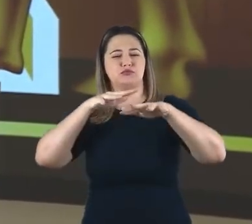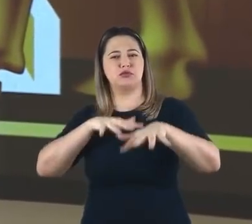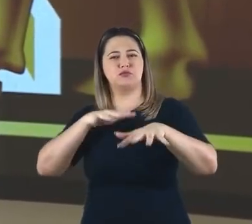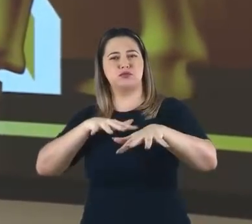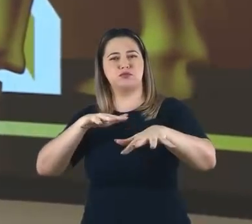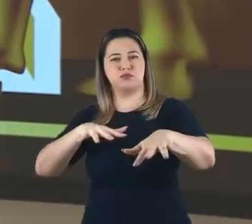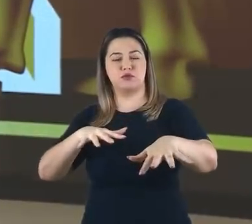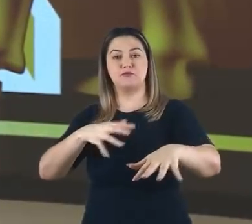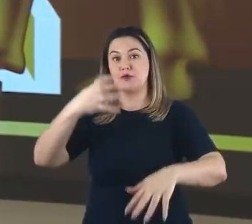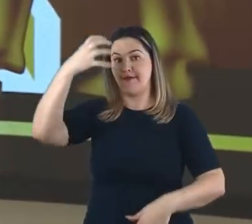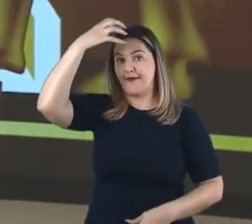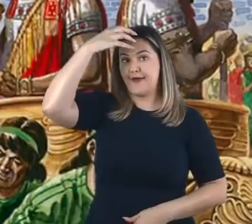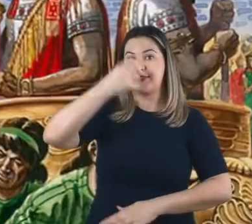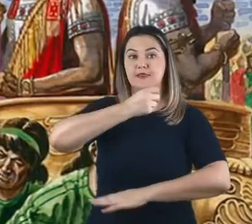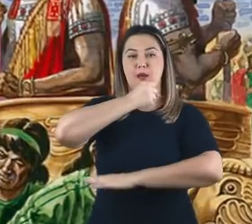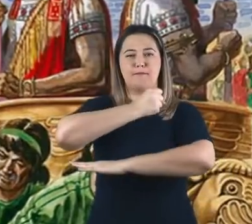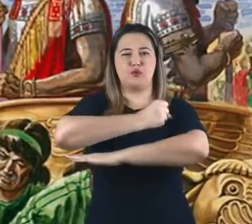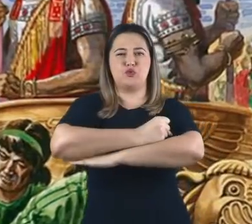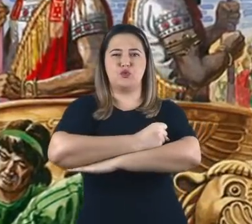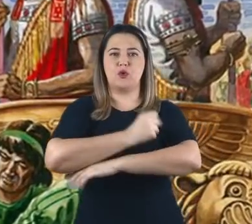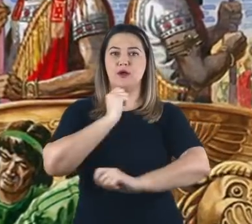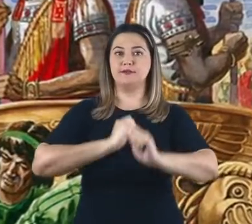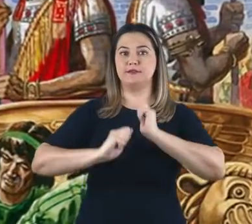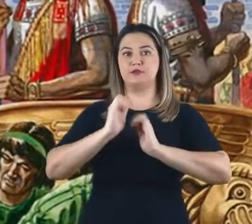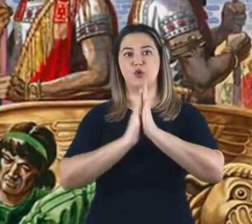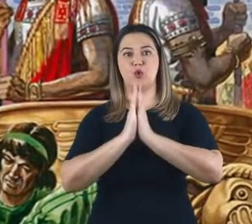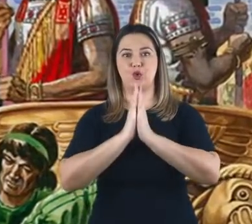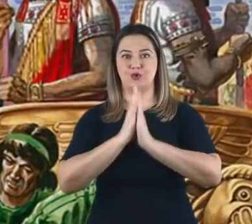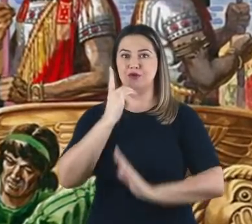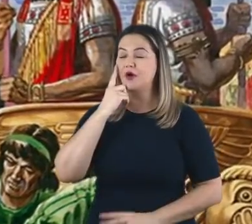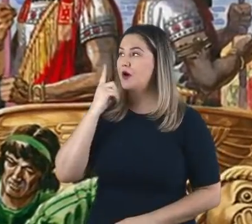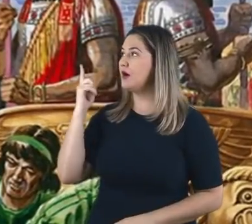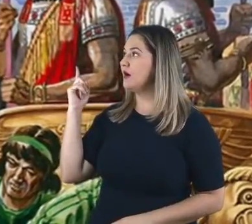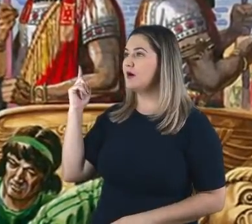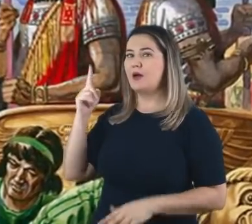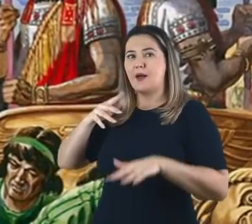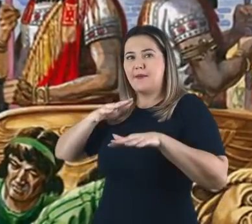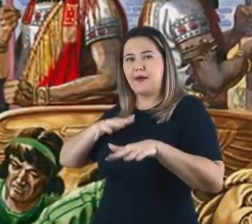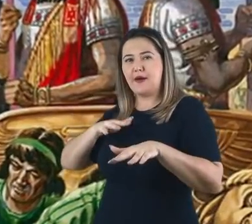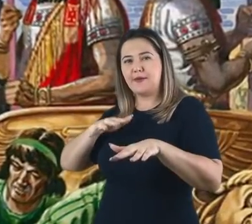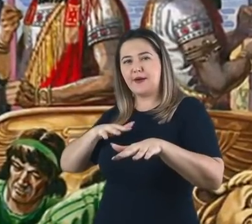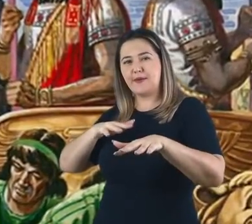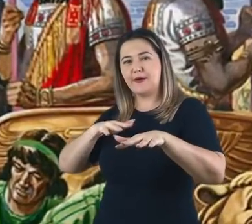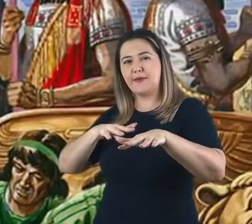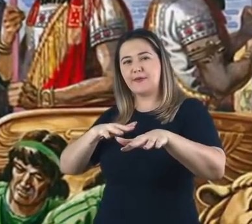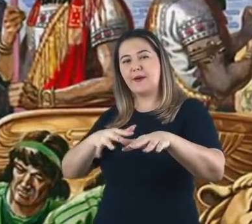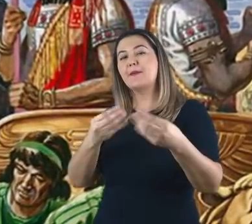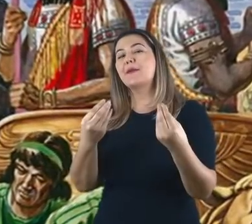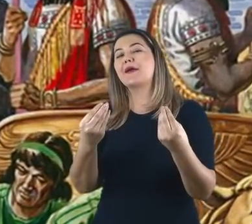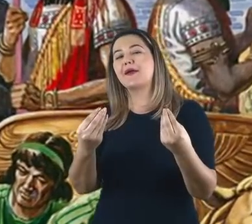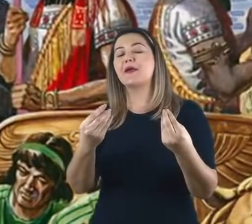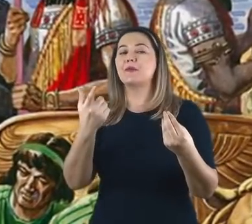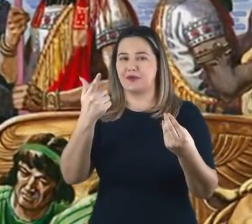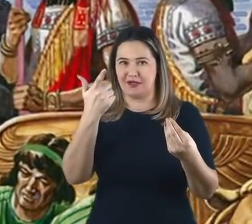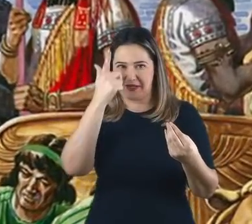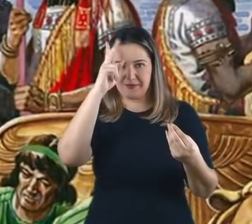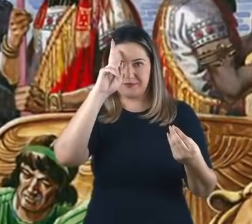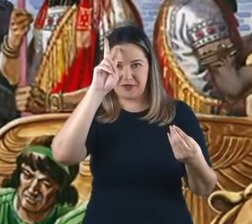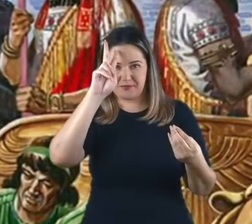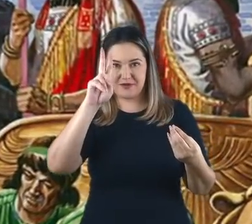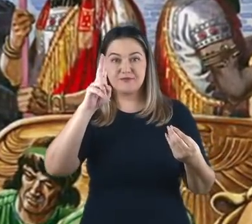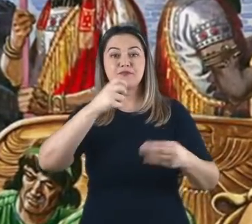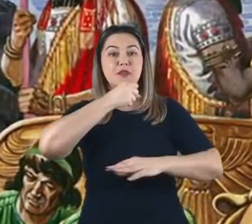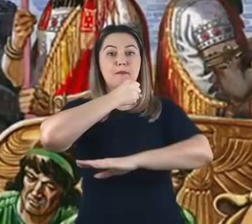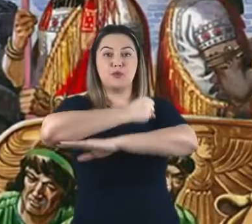ansioso com o espetáculo preparado. Imaginem a cena. Centenas de oficiais chegavam de todas as partes para a inauguração da